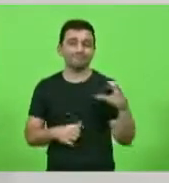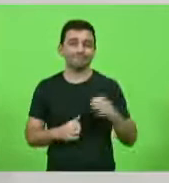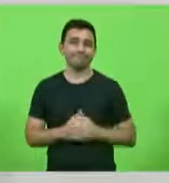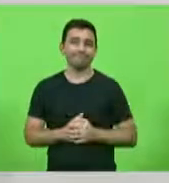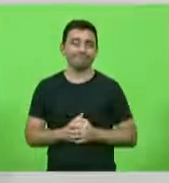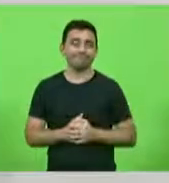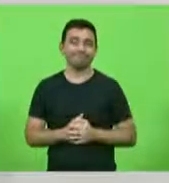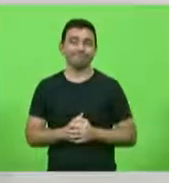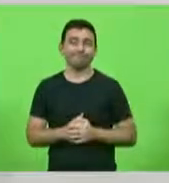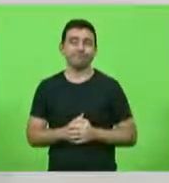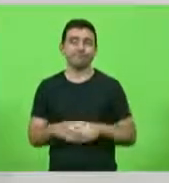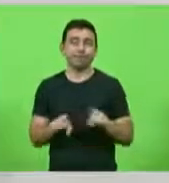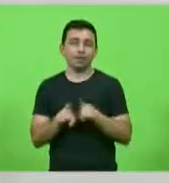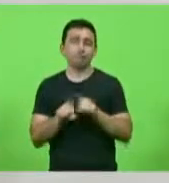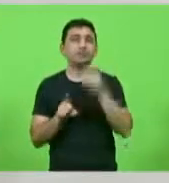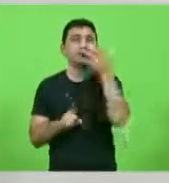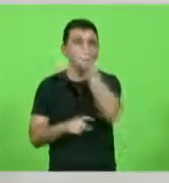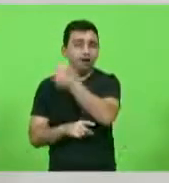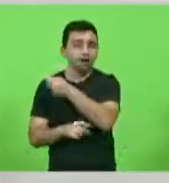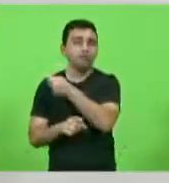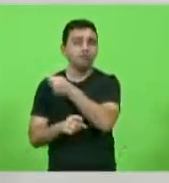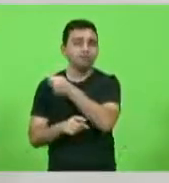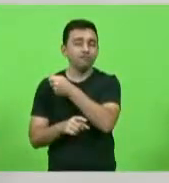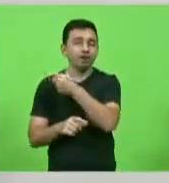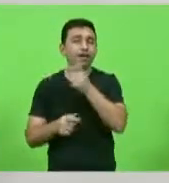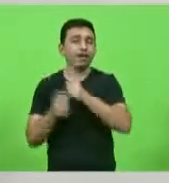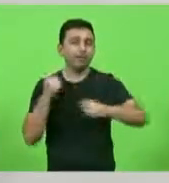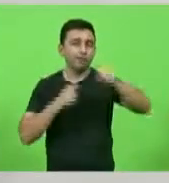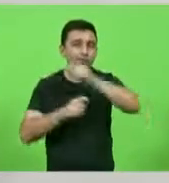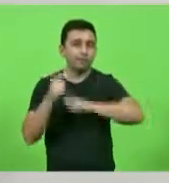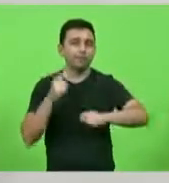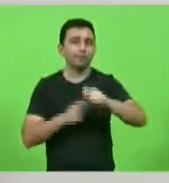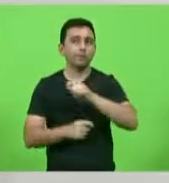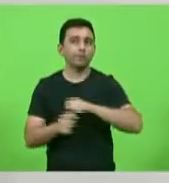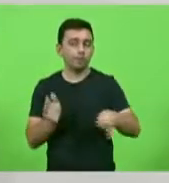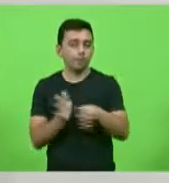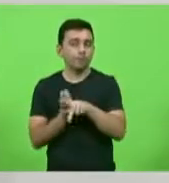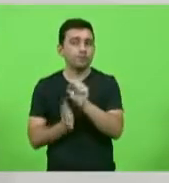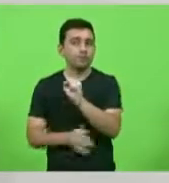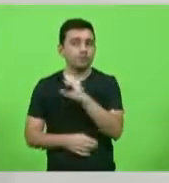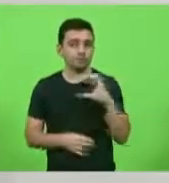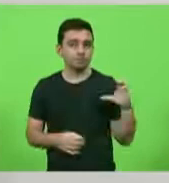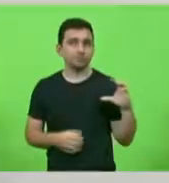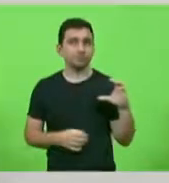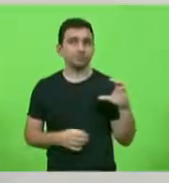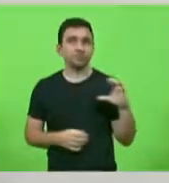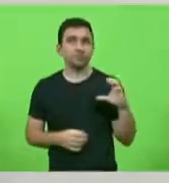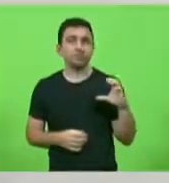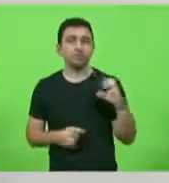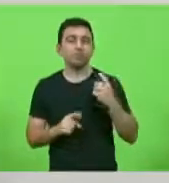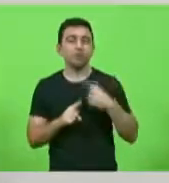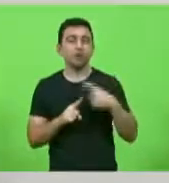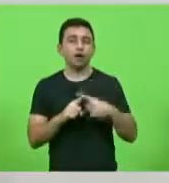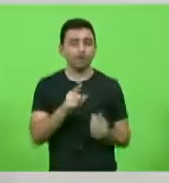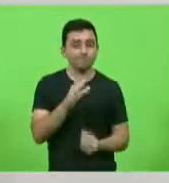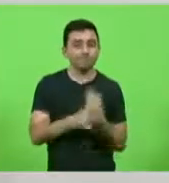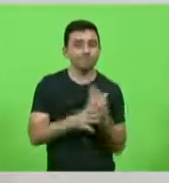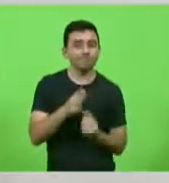e salvamos boa parte da economia de Santa Catarina na produção